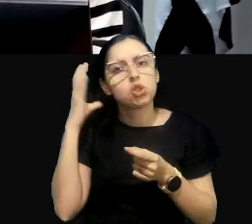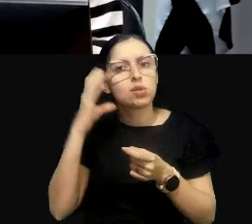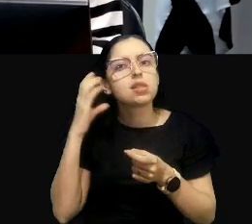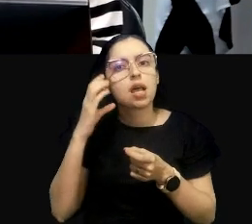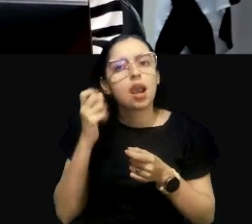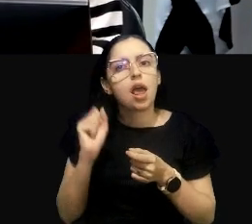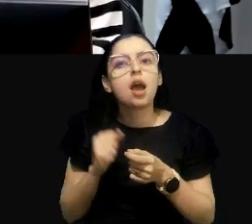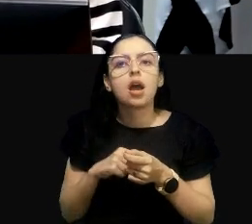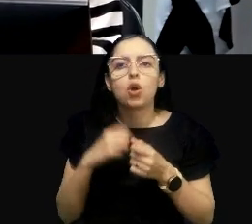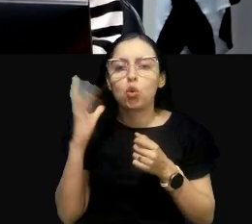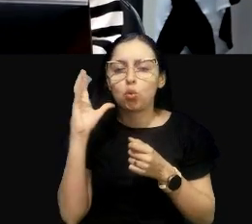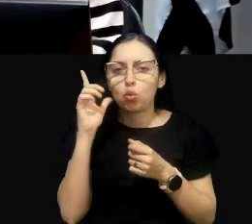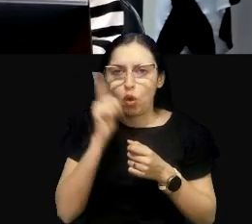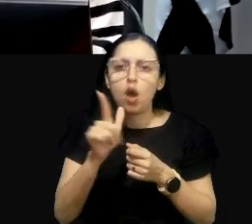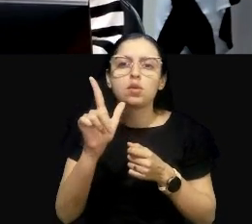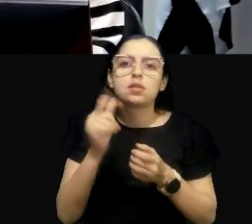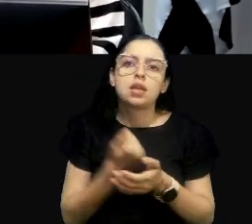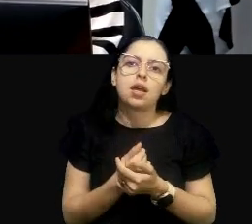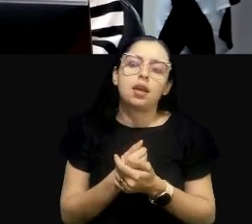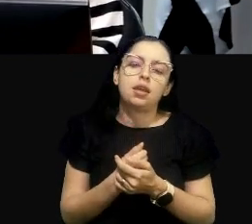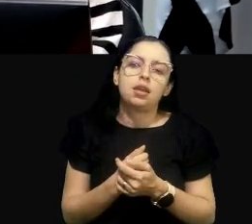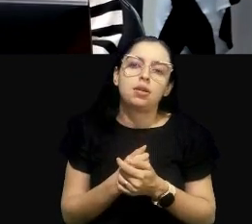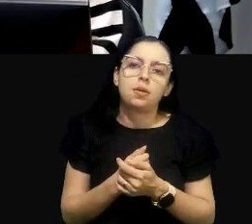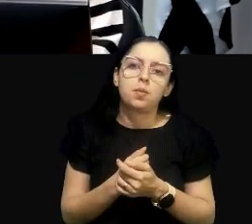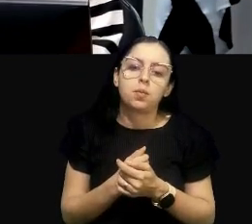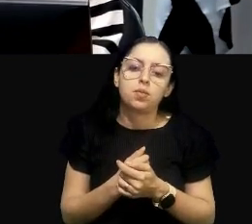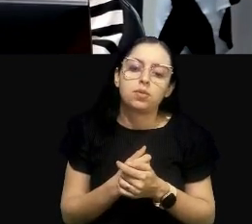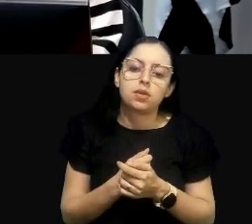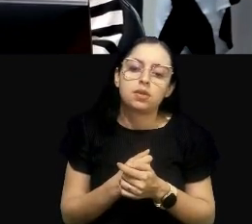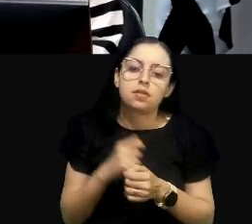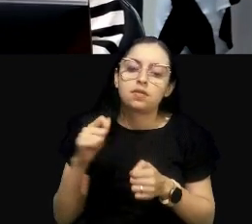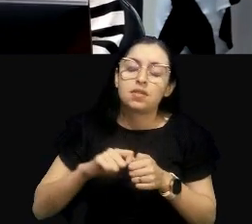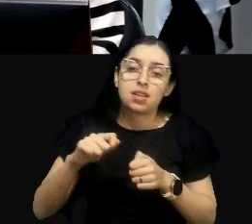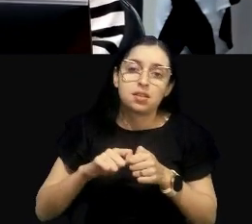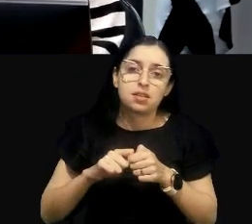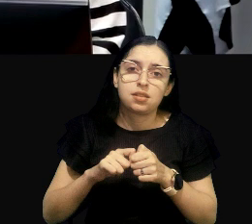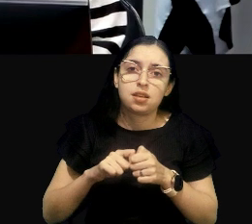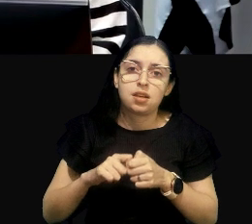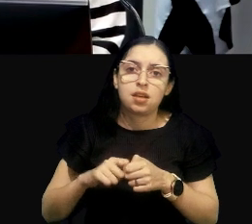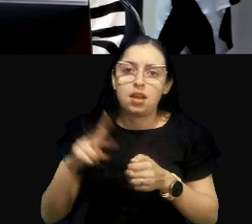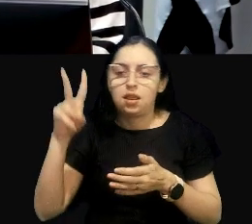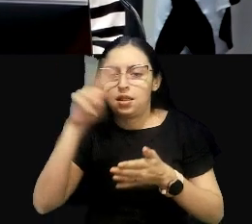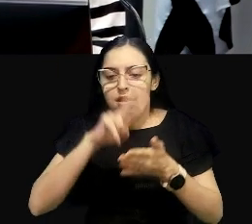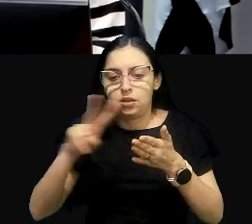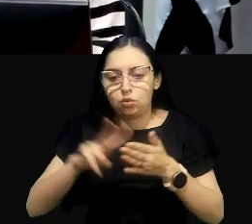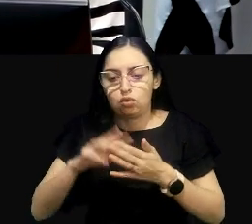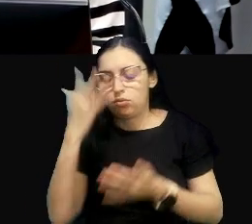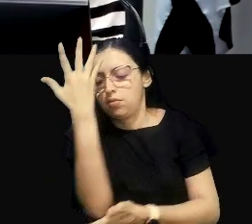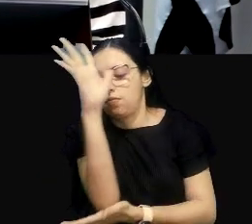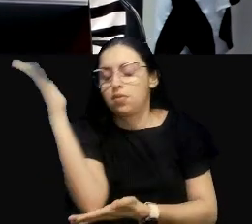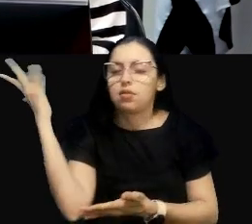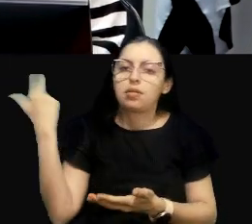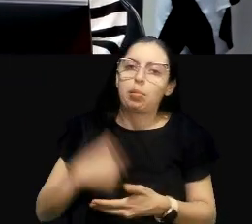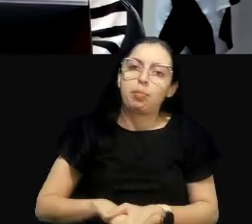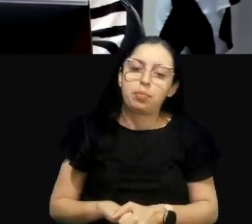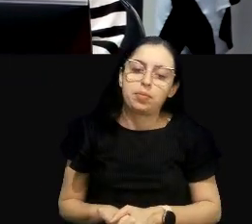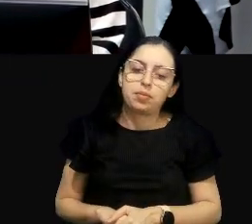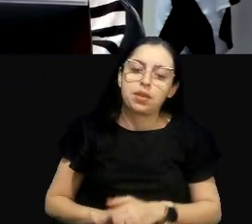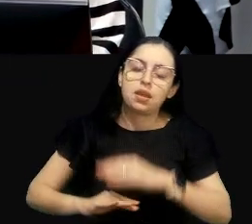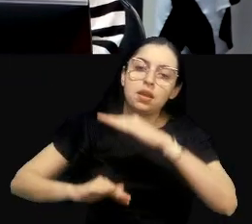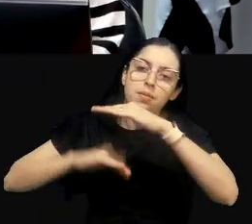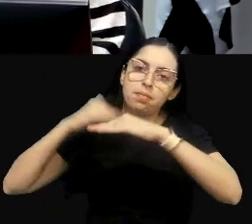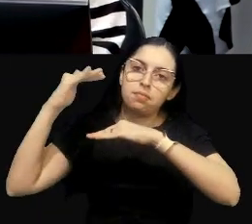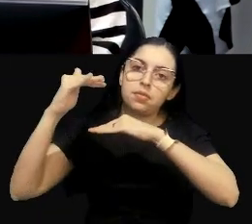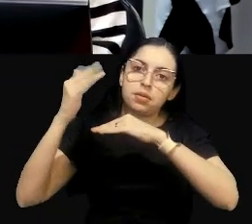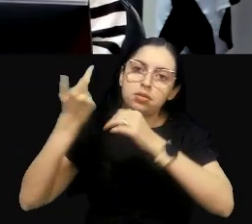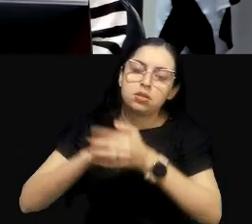vai conseguir ali fazer essa leitura ambiental. E a partir disso,